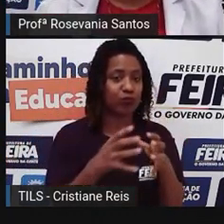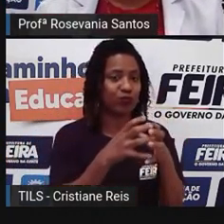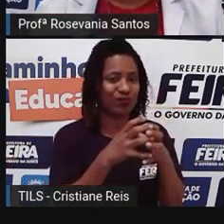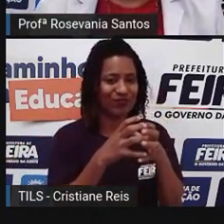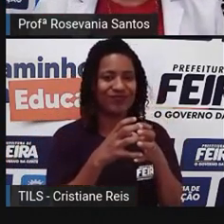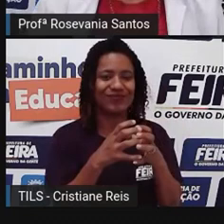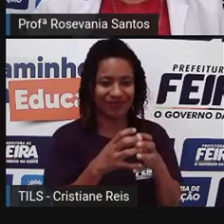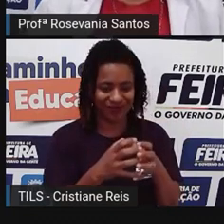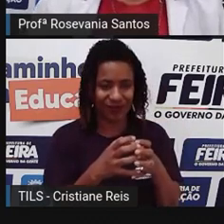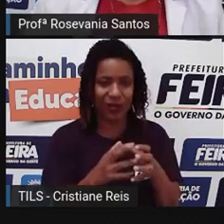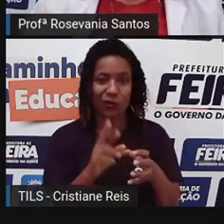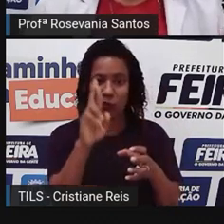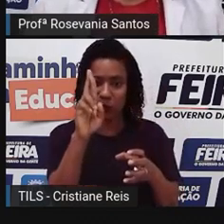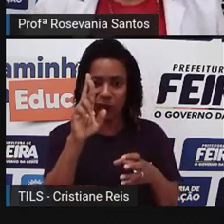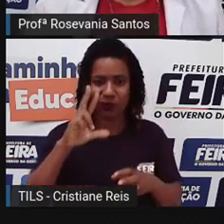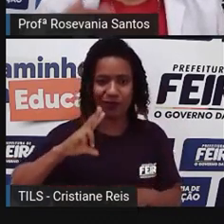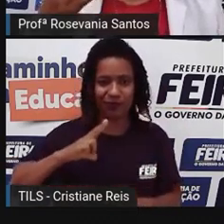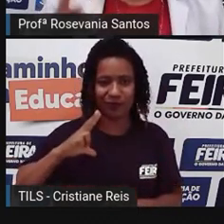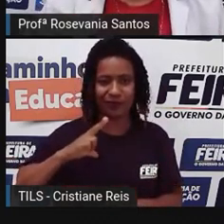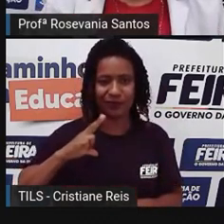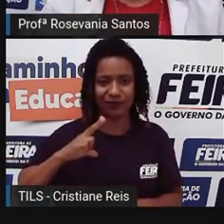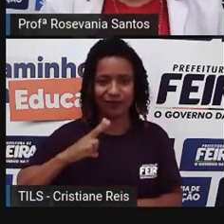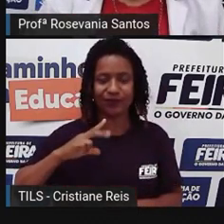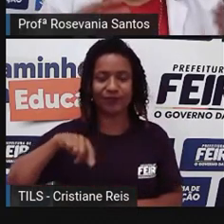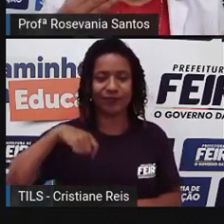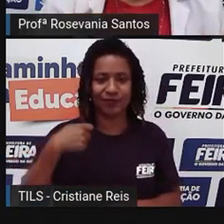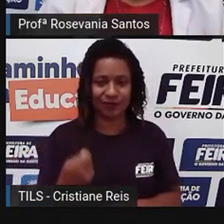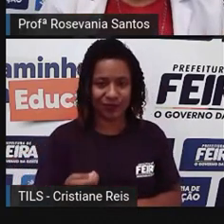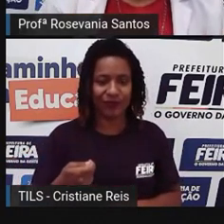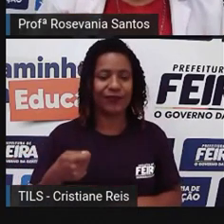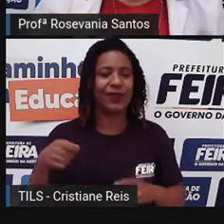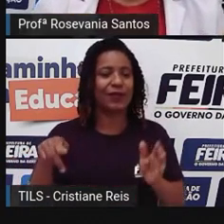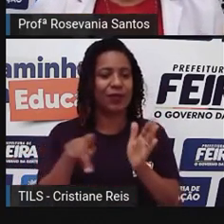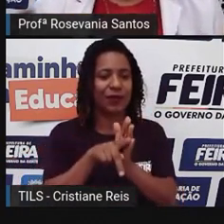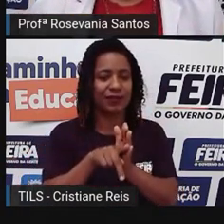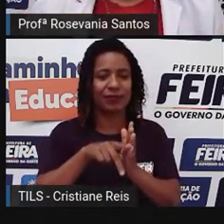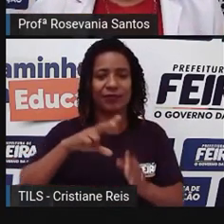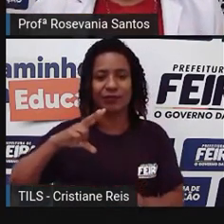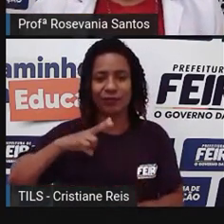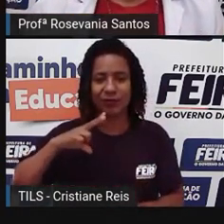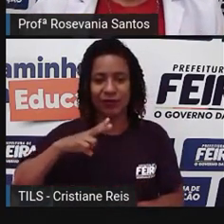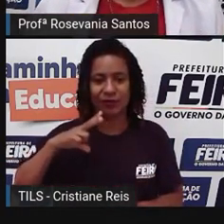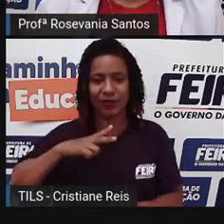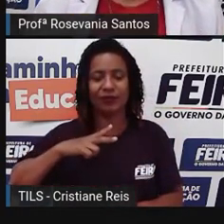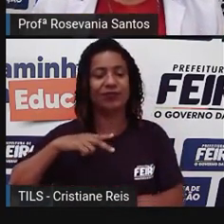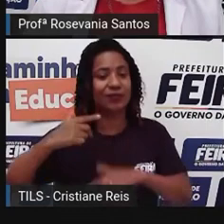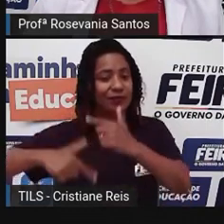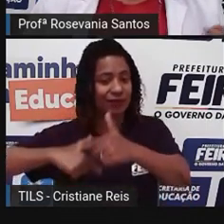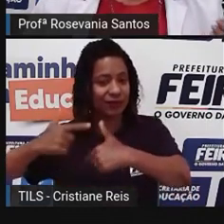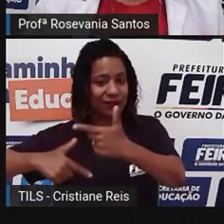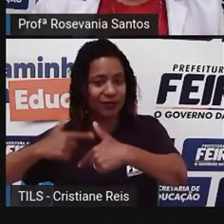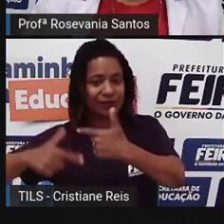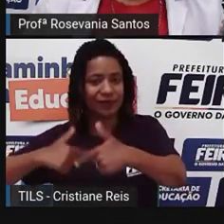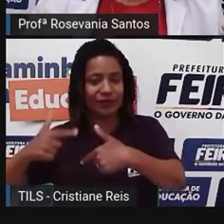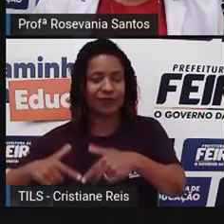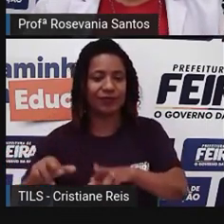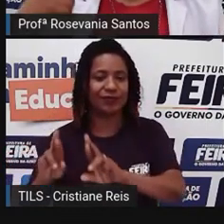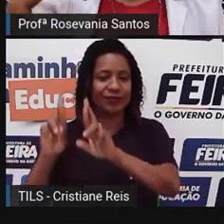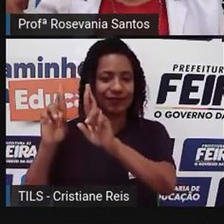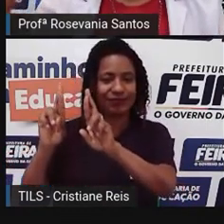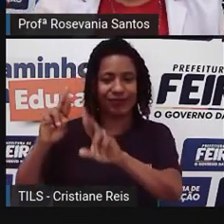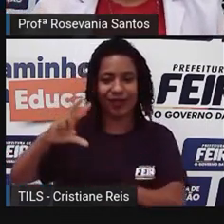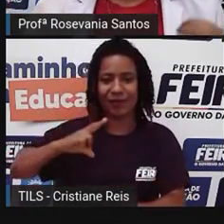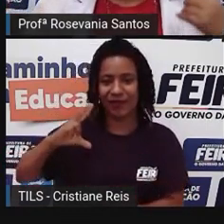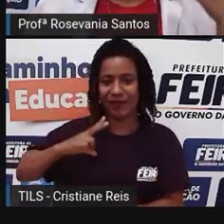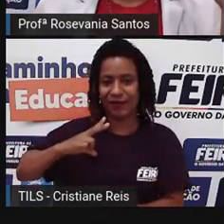daquele lugar. Então, na realidade, isso a gente chama de propriedade privada dos meios de produção. E esses meios de produção, ele